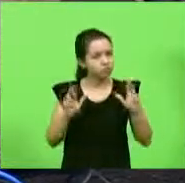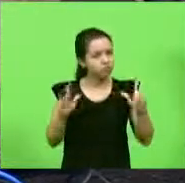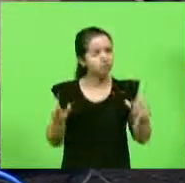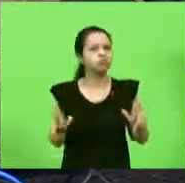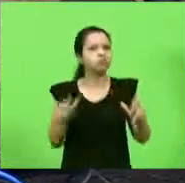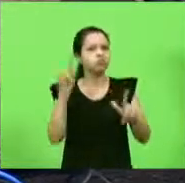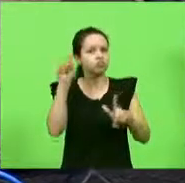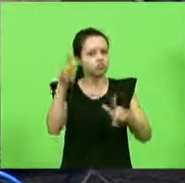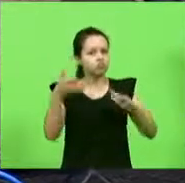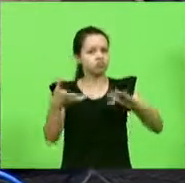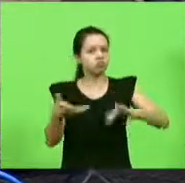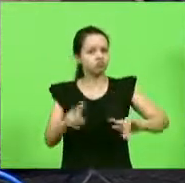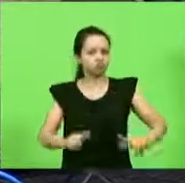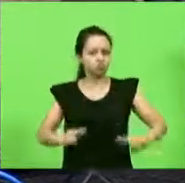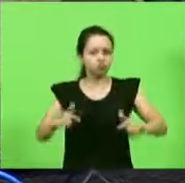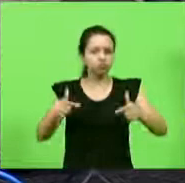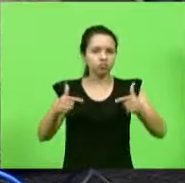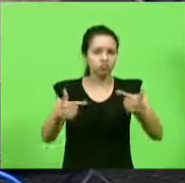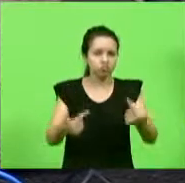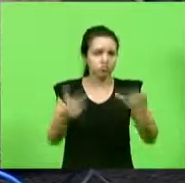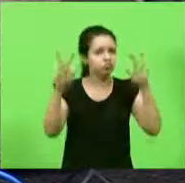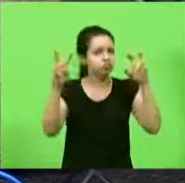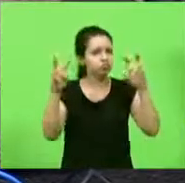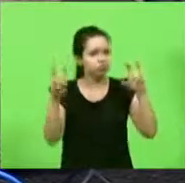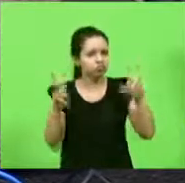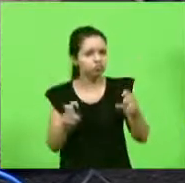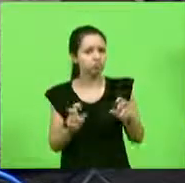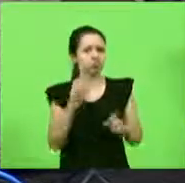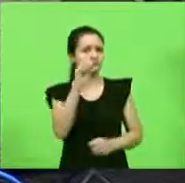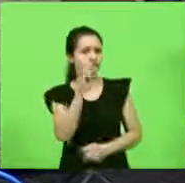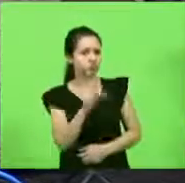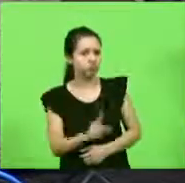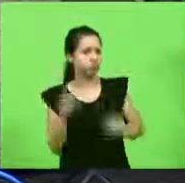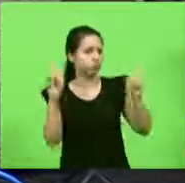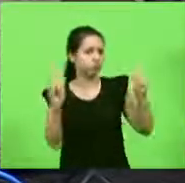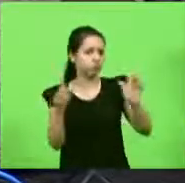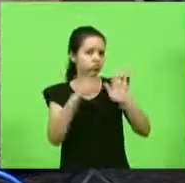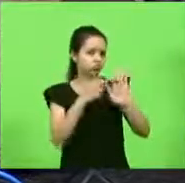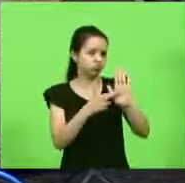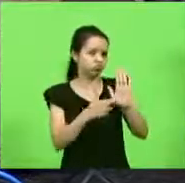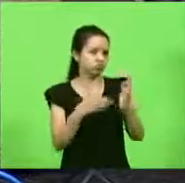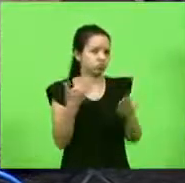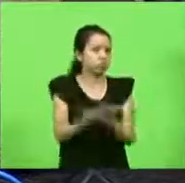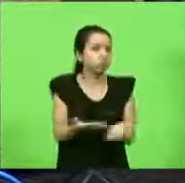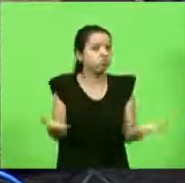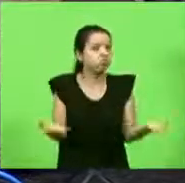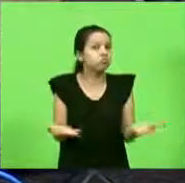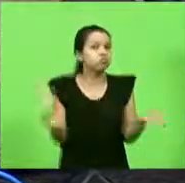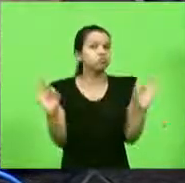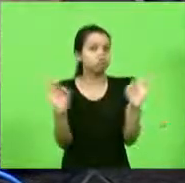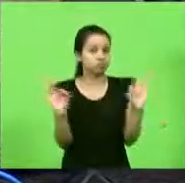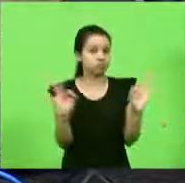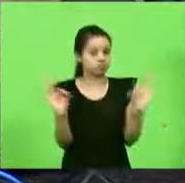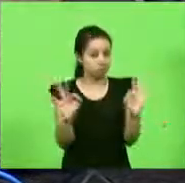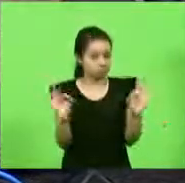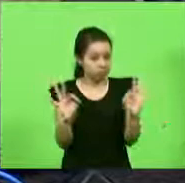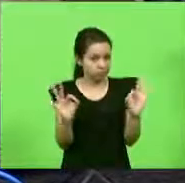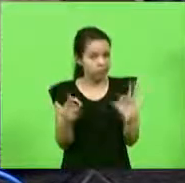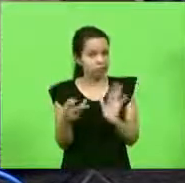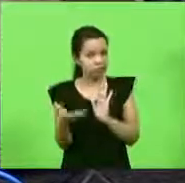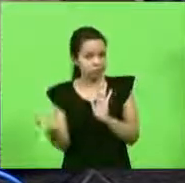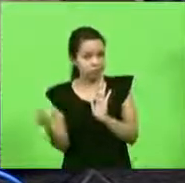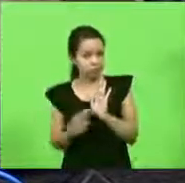Congresso Nacional, pudessem enfrentar esse tipo de questão, um direito de greve não regulamentado até hoje, que faz com que os sindicatos